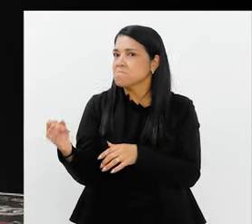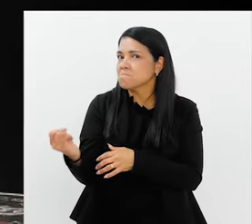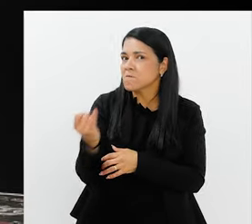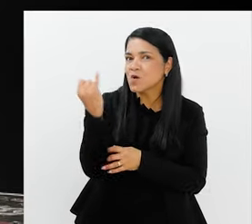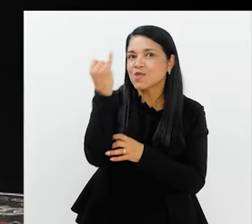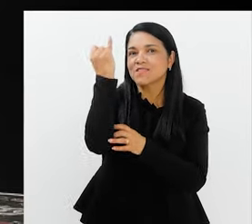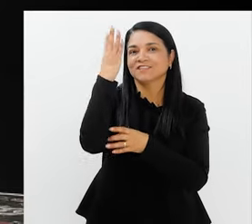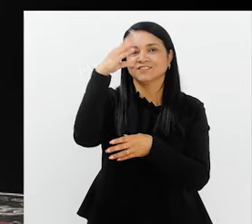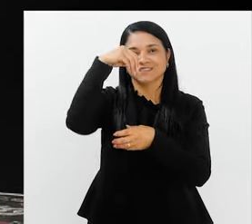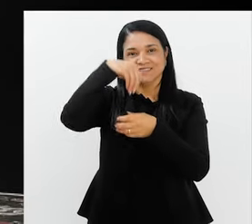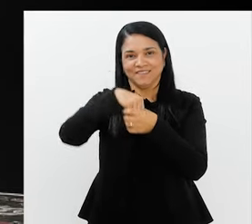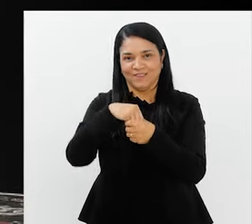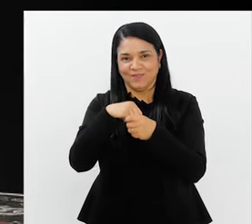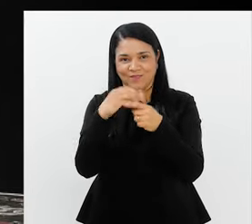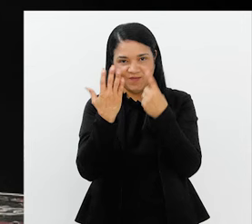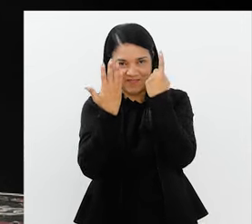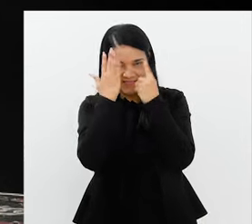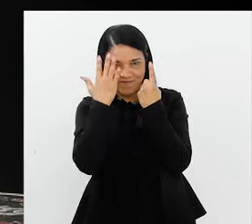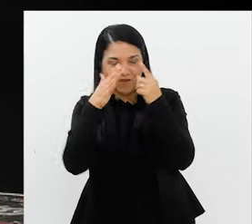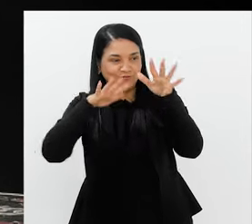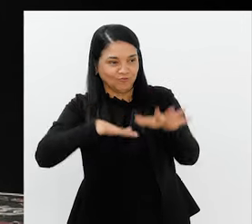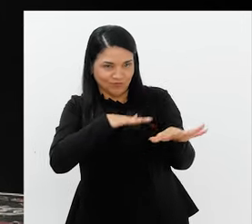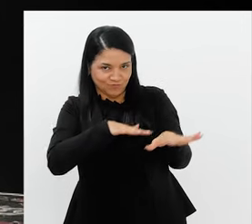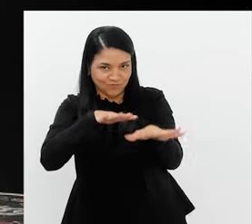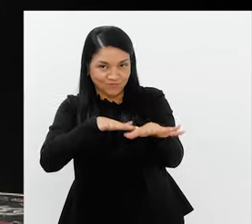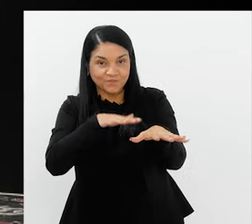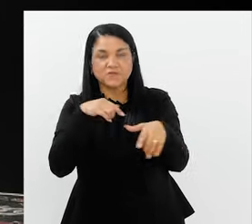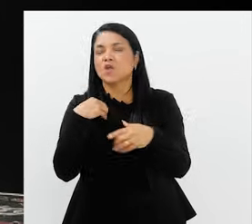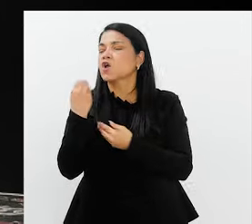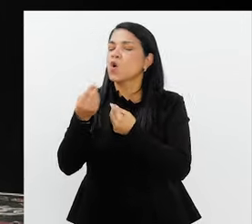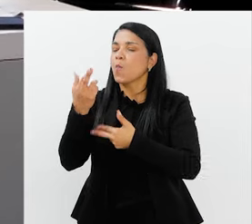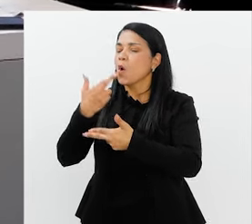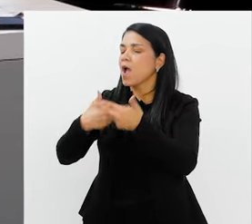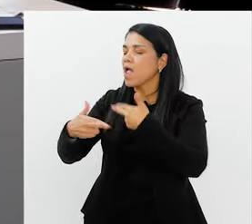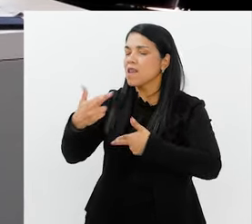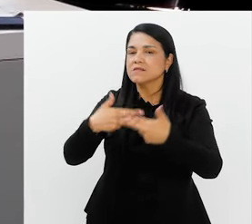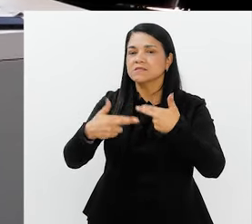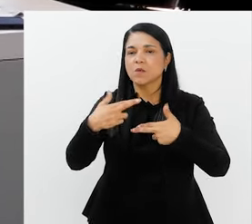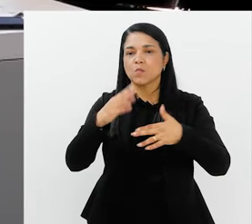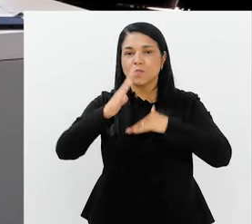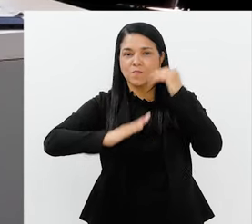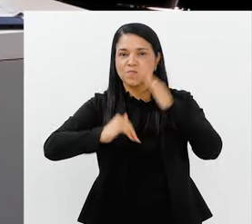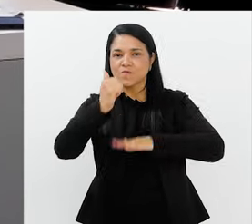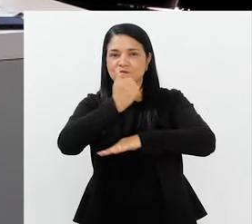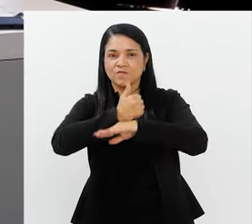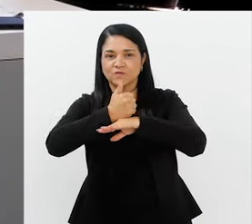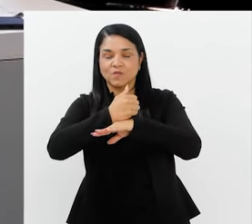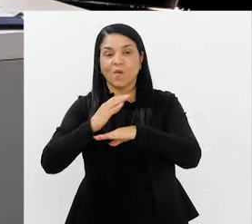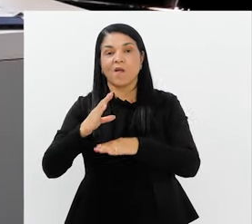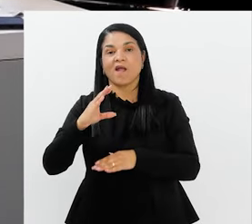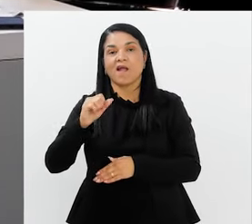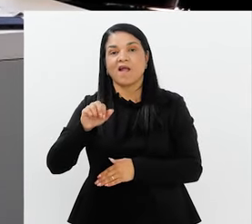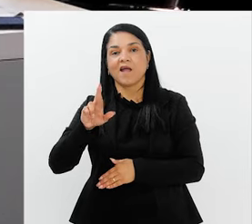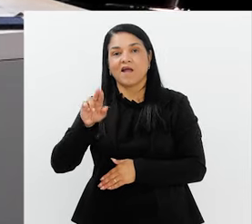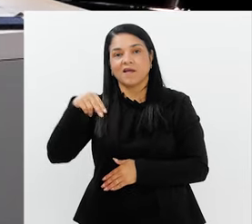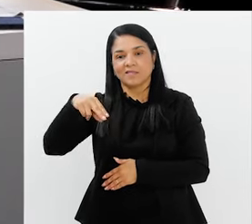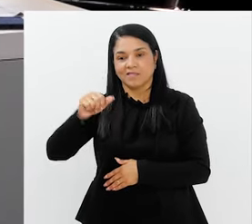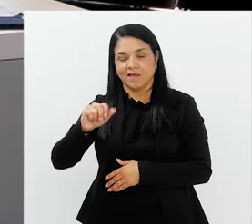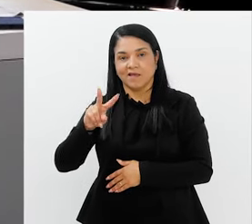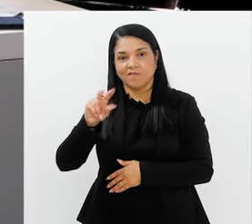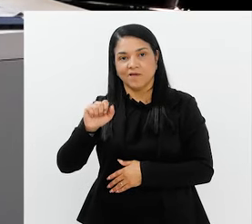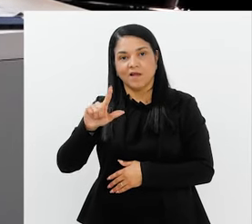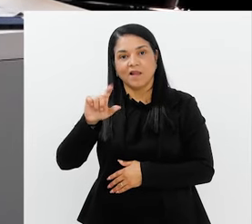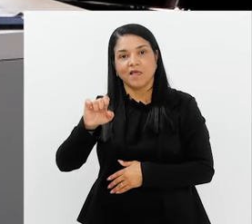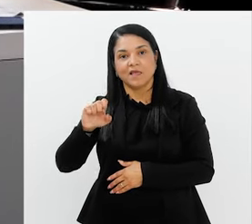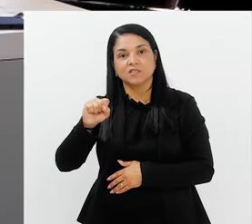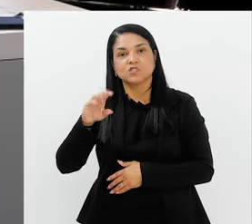peça fundamental para o desfile. E como é que é a tua relação com os carnavalescos? Você pega os figurinos, aí vocês